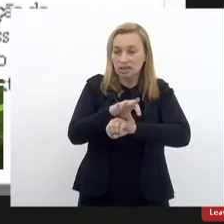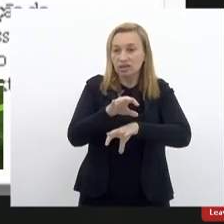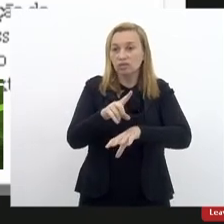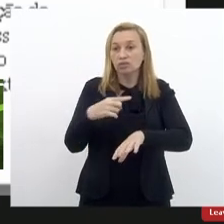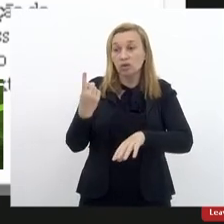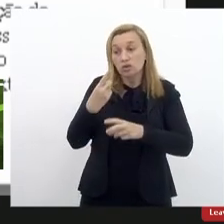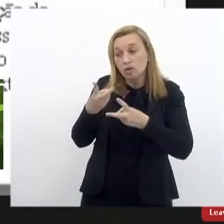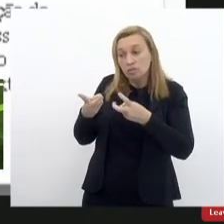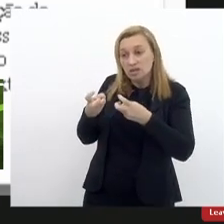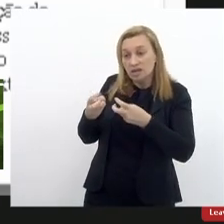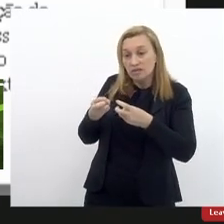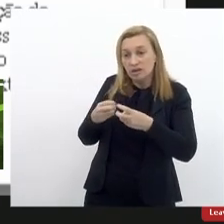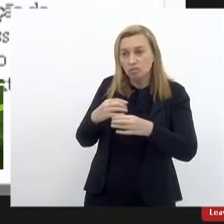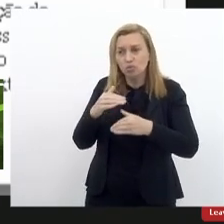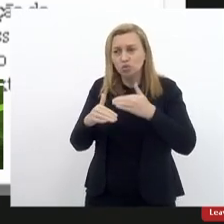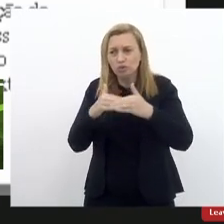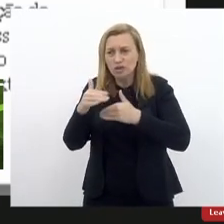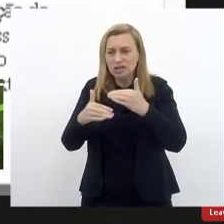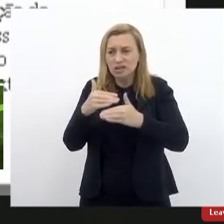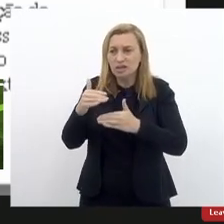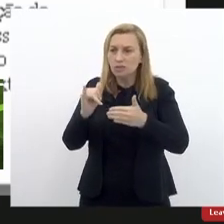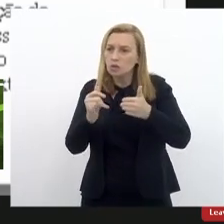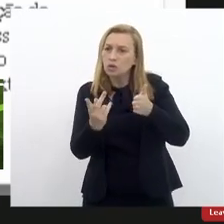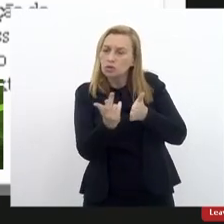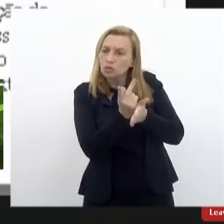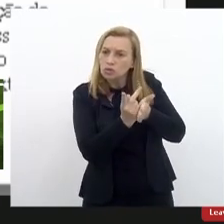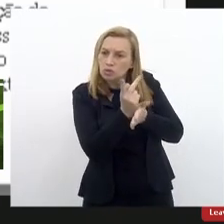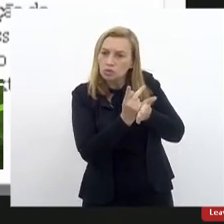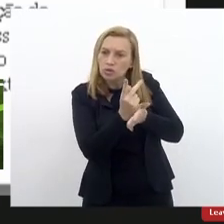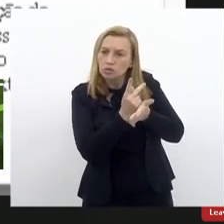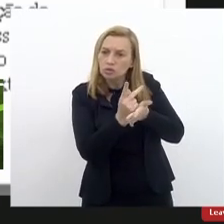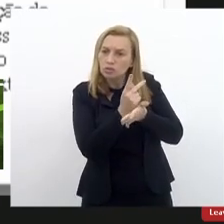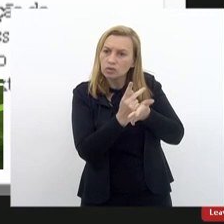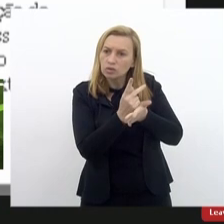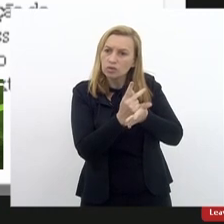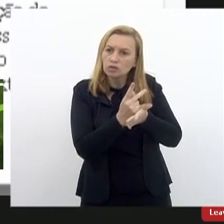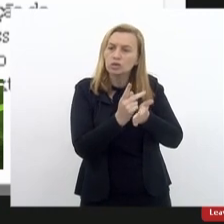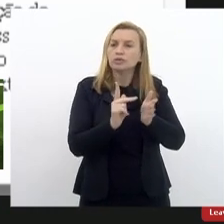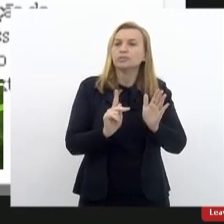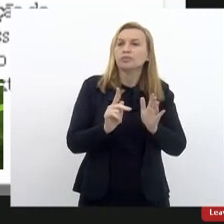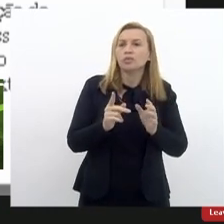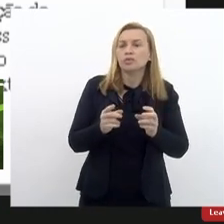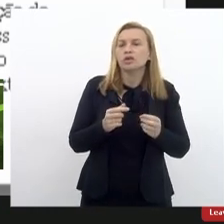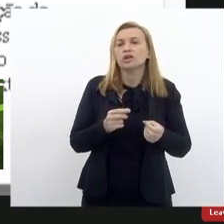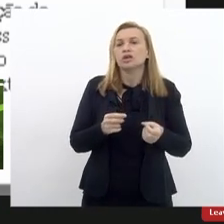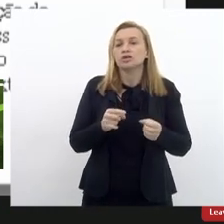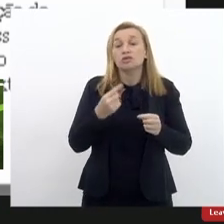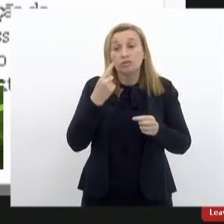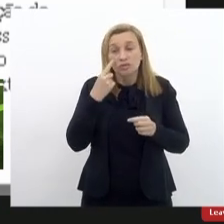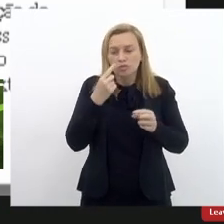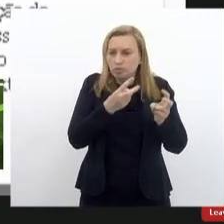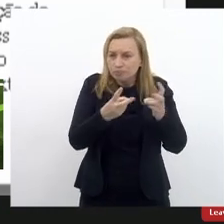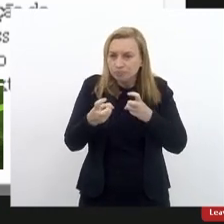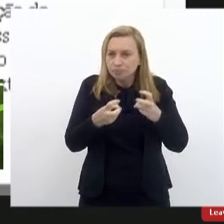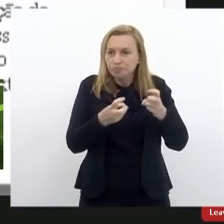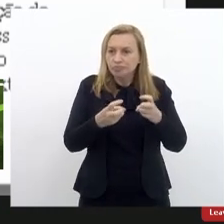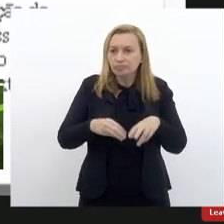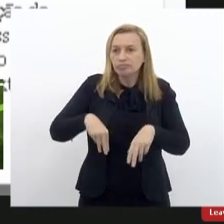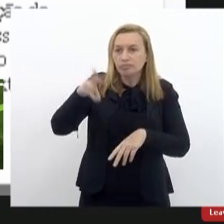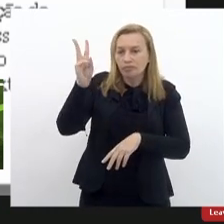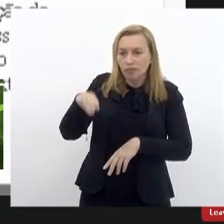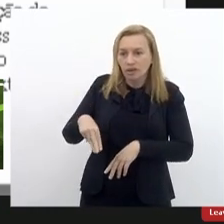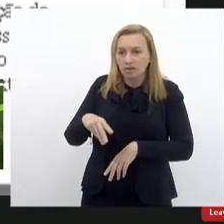identificamos os processos, mapeamos, como eu disse, os ritos processuais, definimos quem teria perfil de